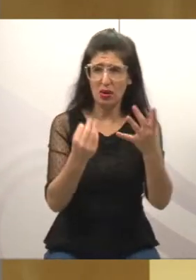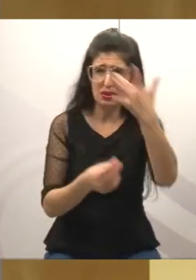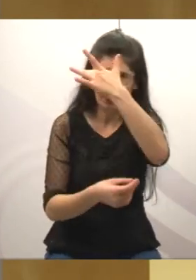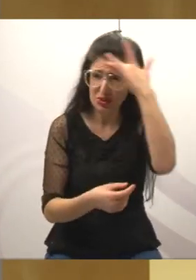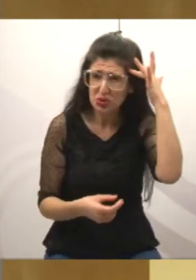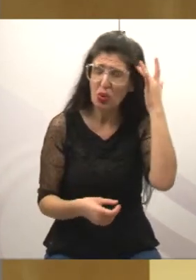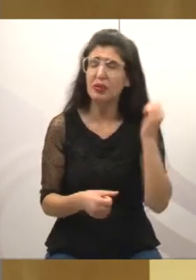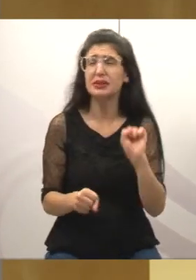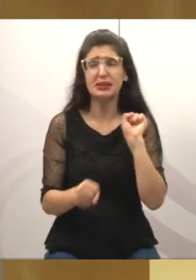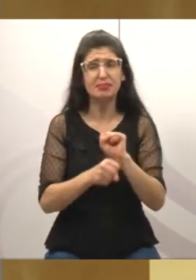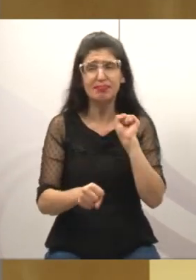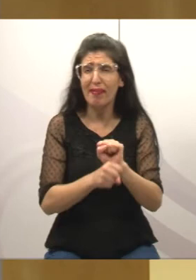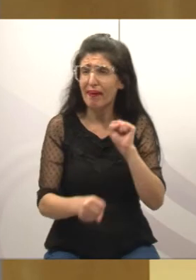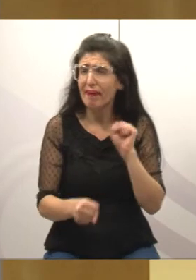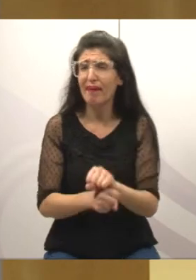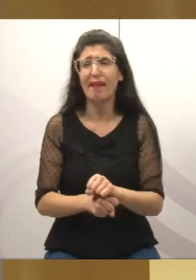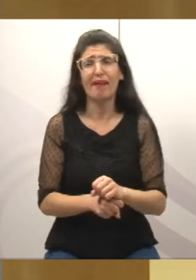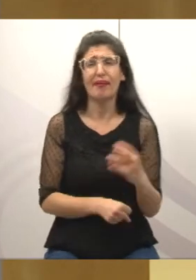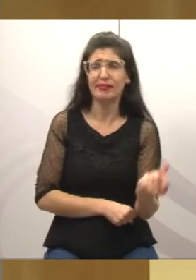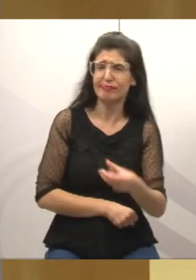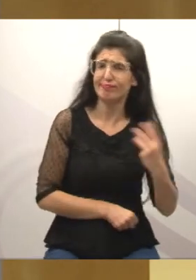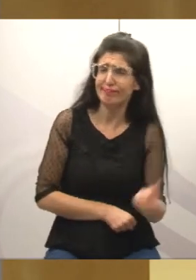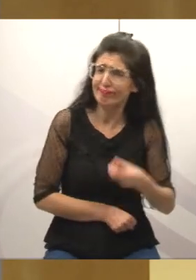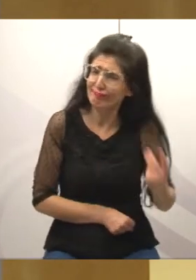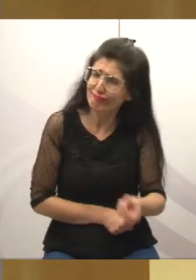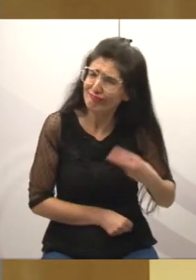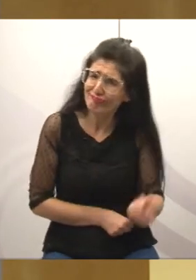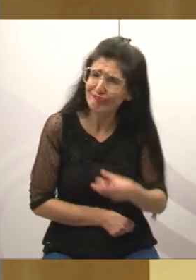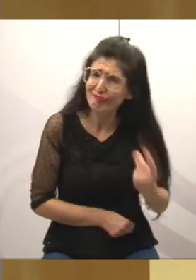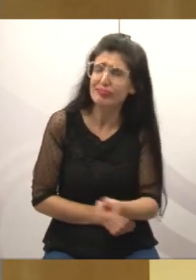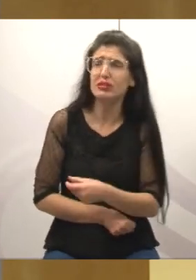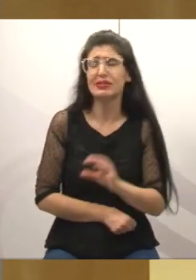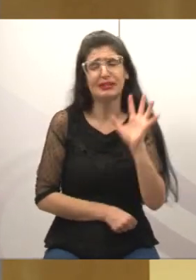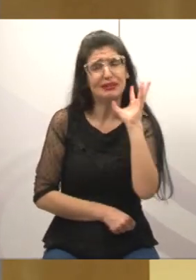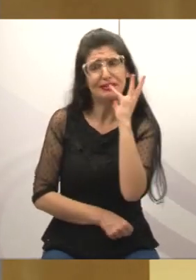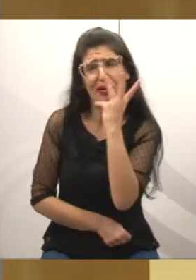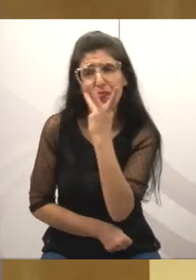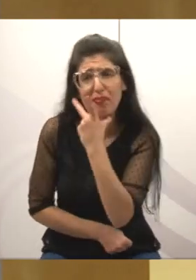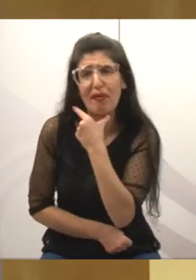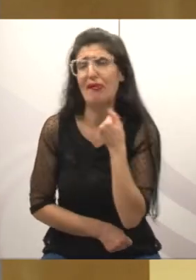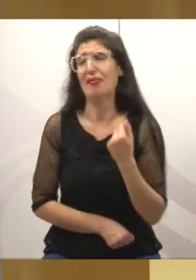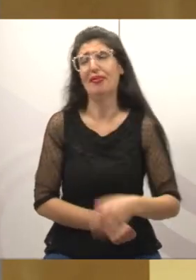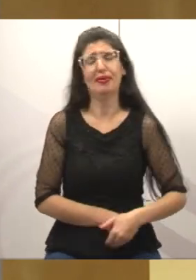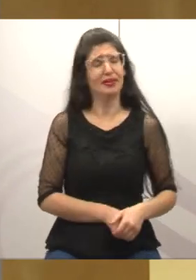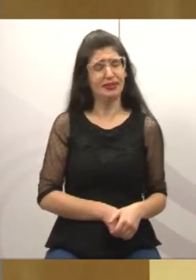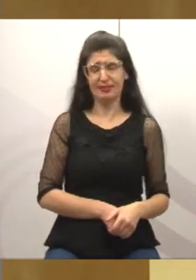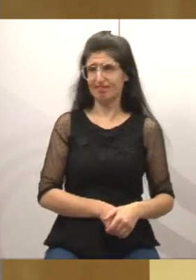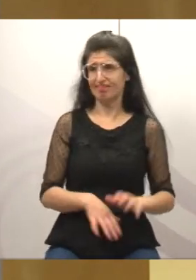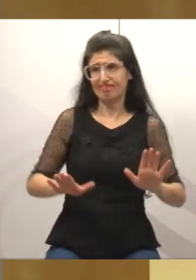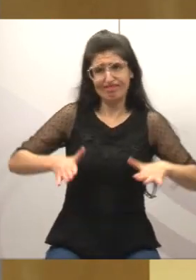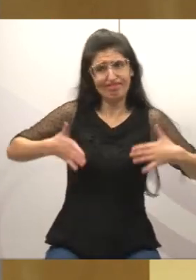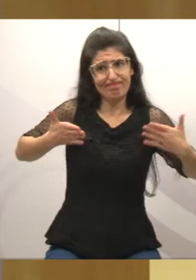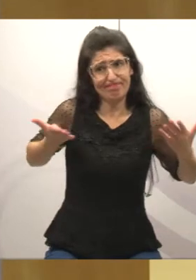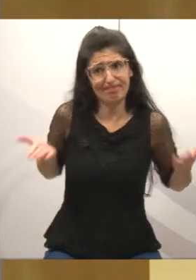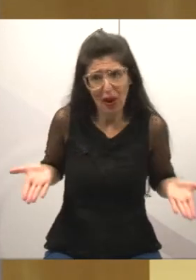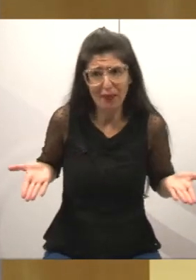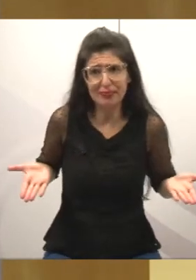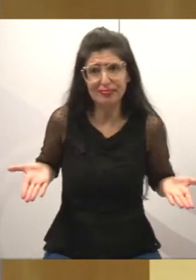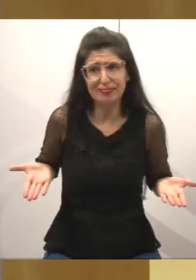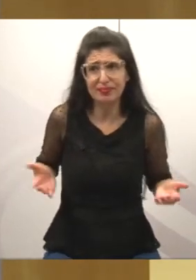dependência de exames e precisam de ter acesso e essa nova realidade se impõe.